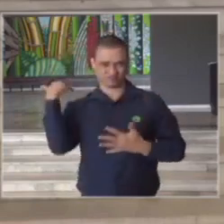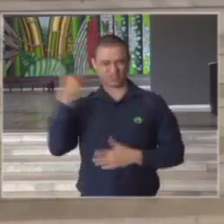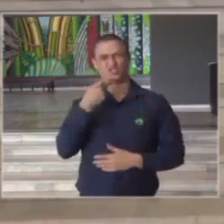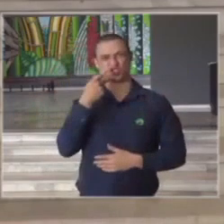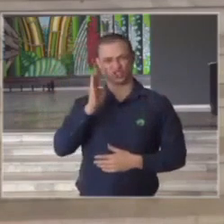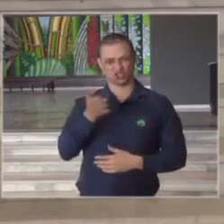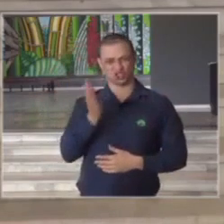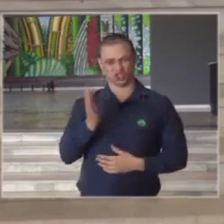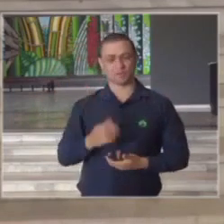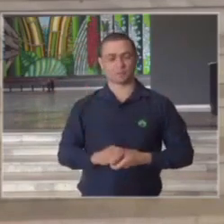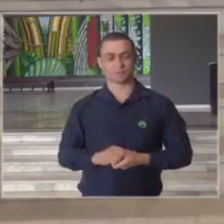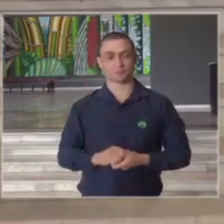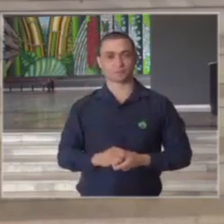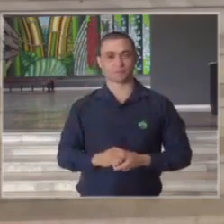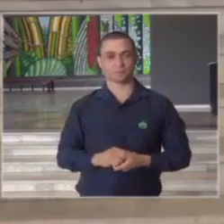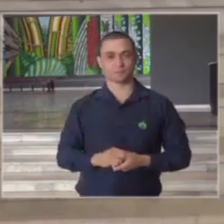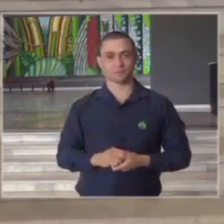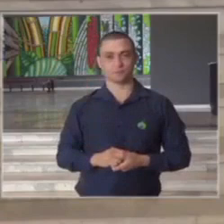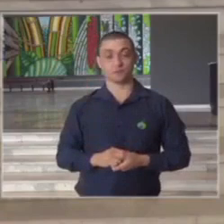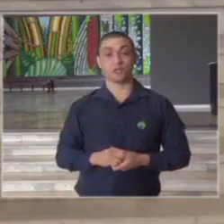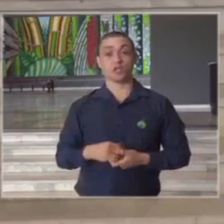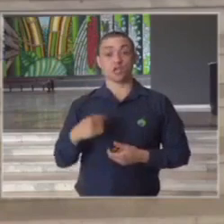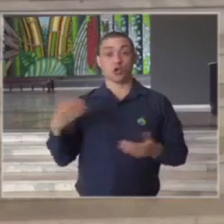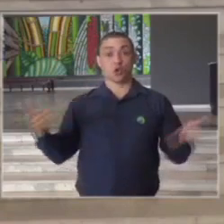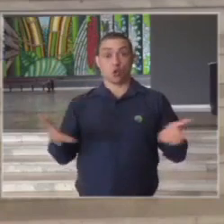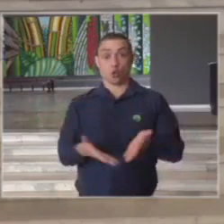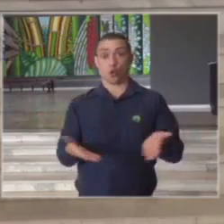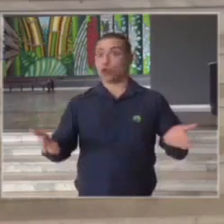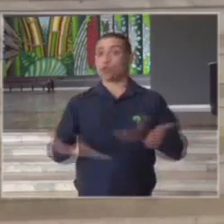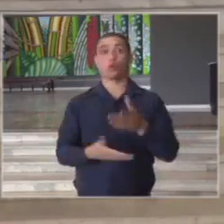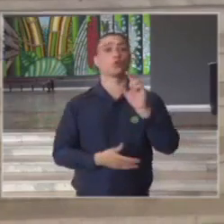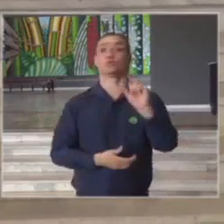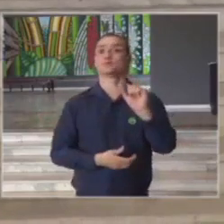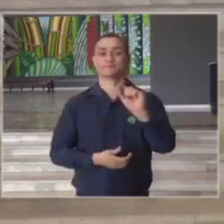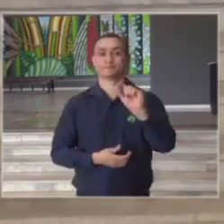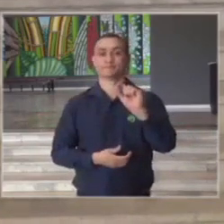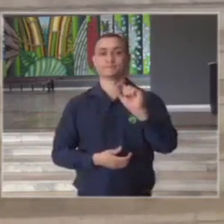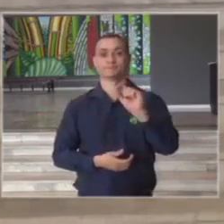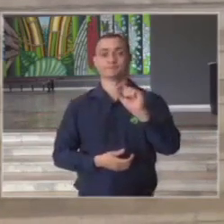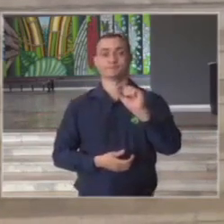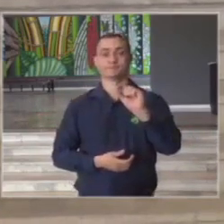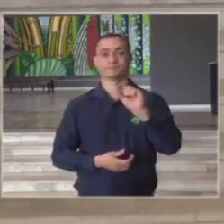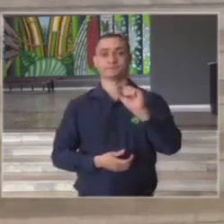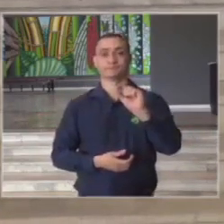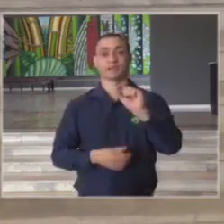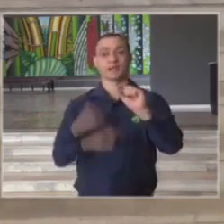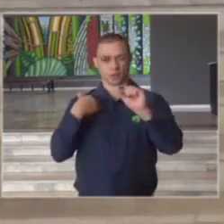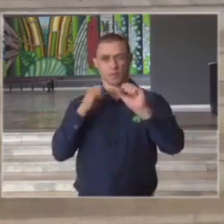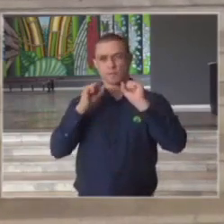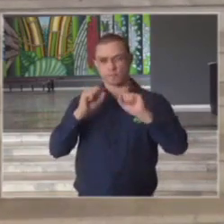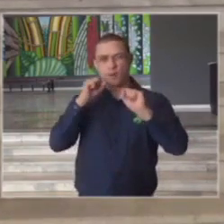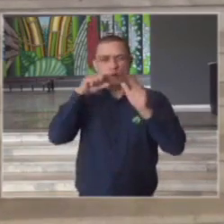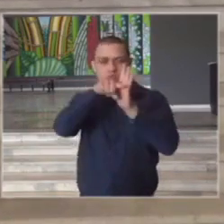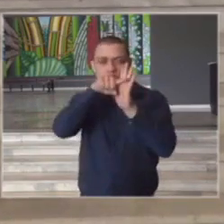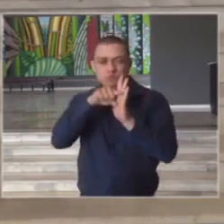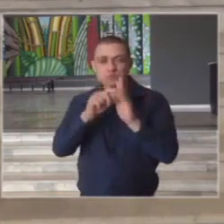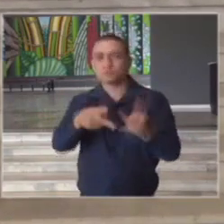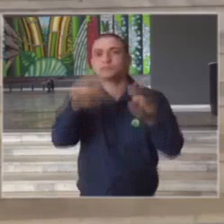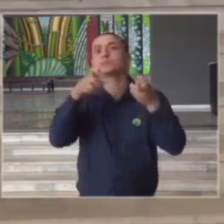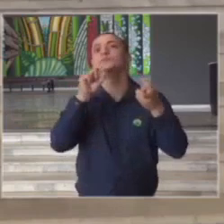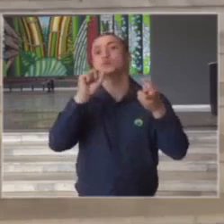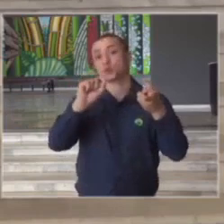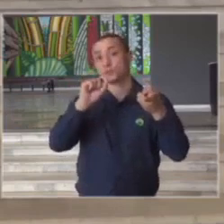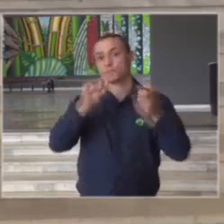anteriormente o cenário que nós temos hoje nos permite dizer o seguinte